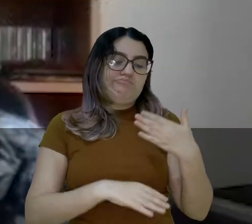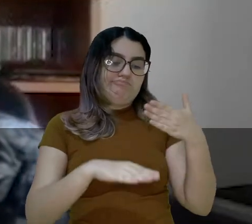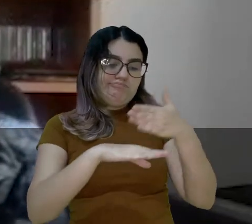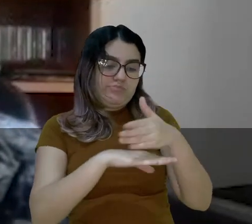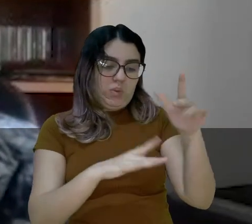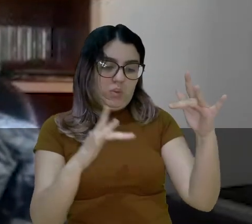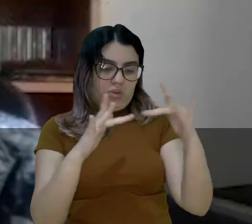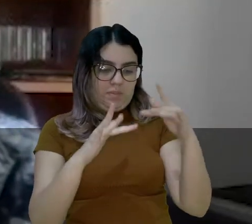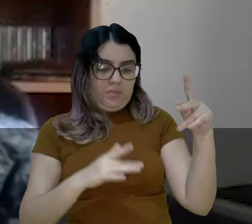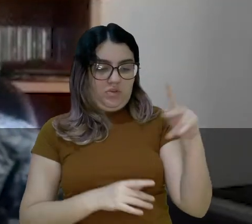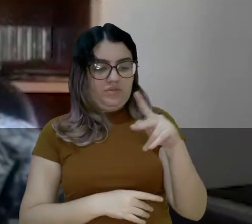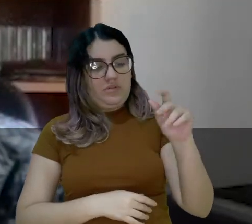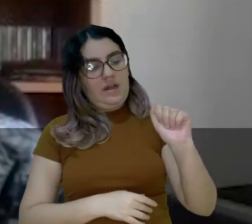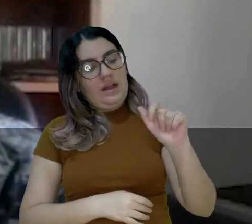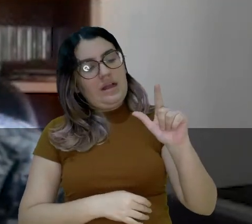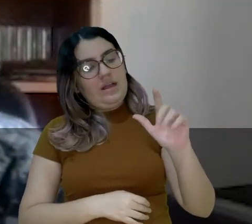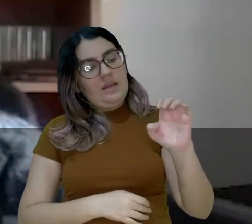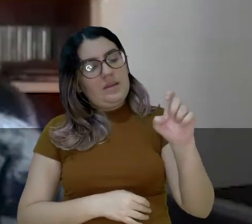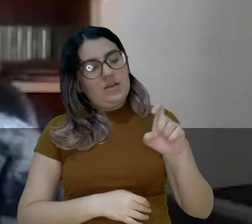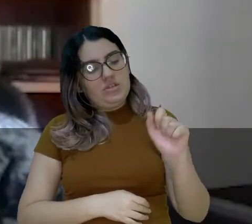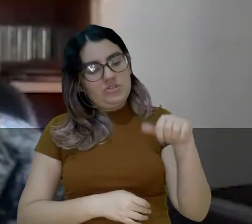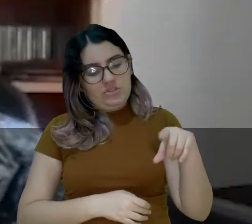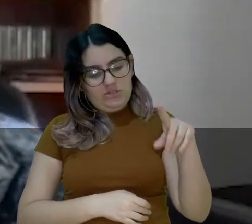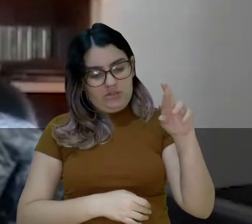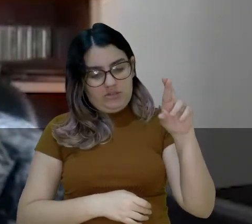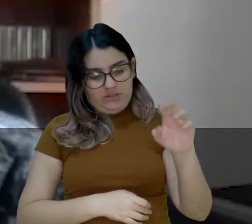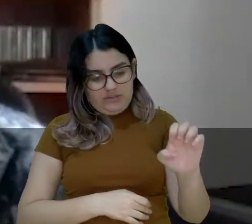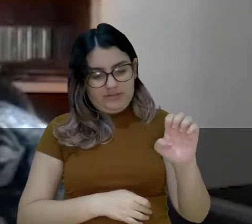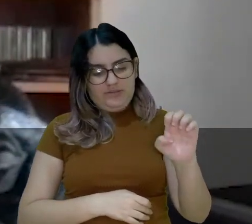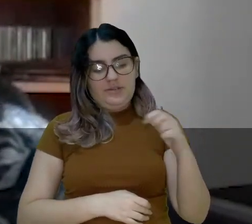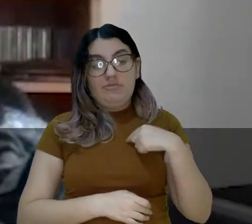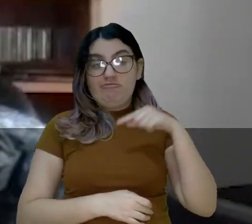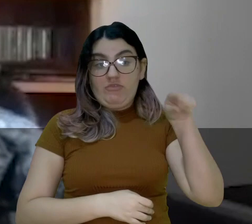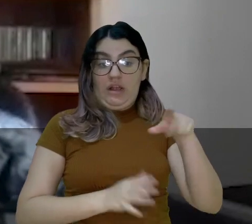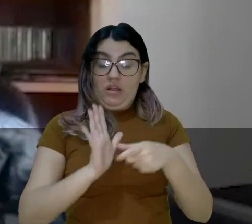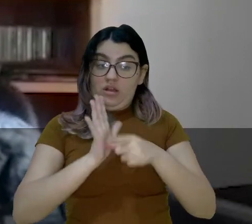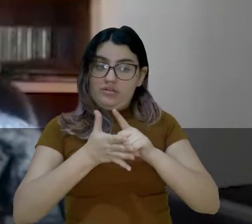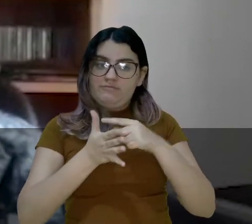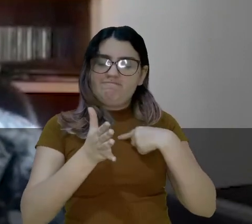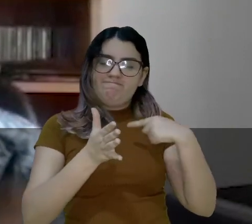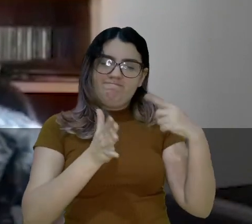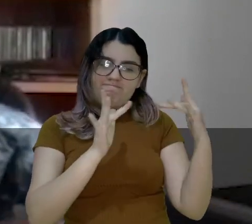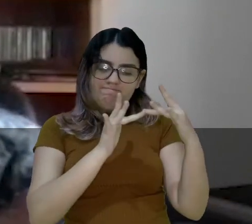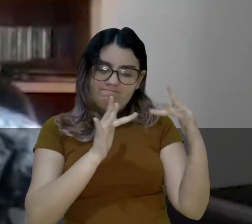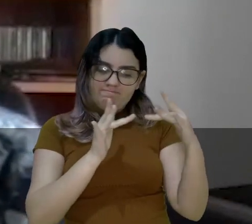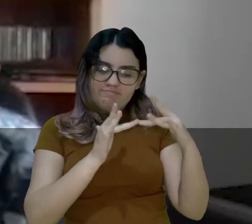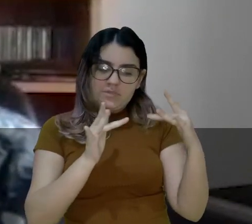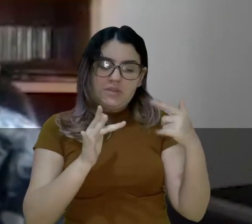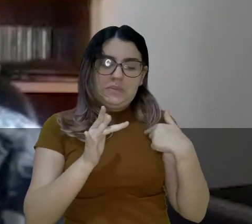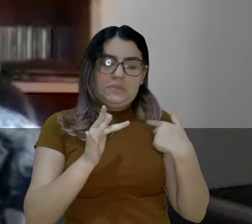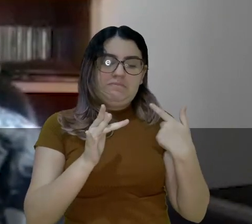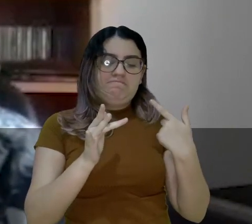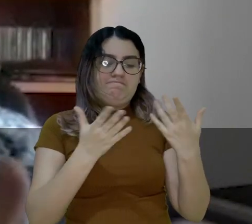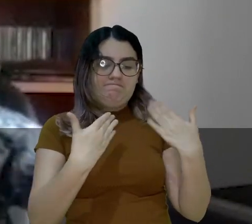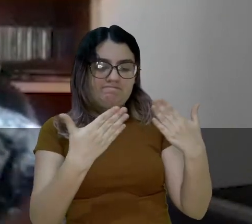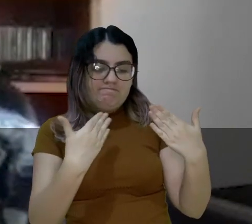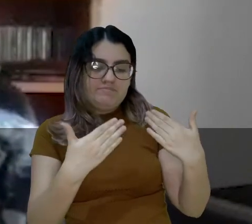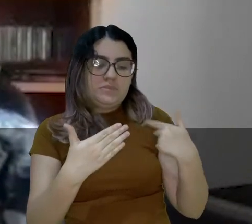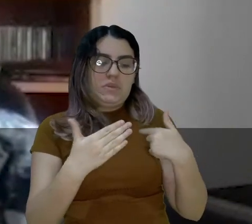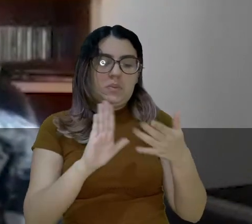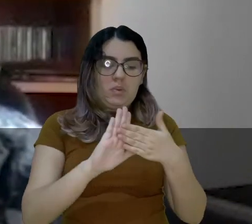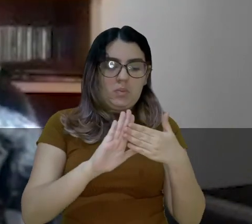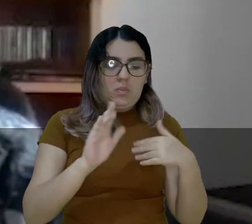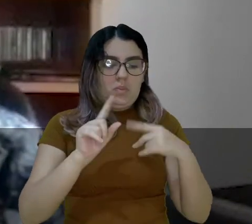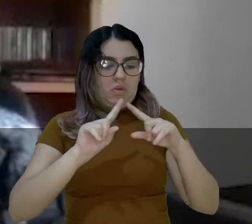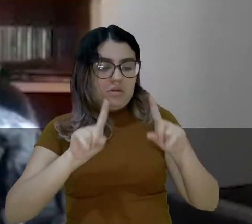Eu contatei ao professor Alexandre aí, antes de eu ir. E gostei do trato, eu propuse